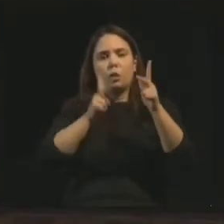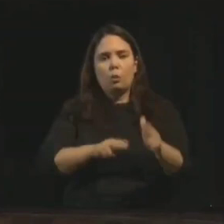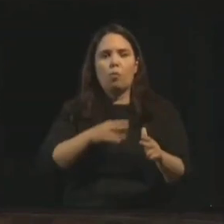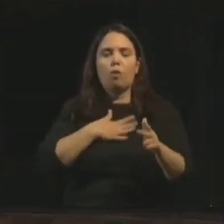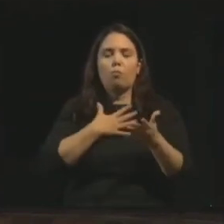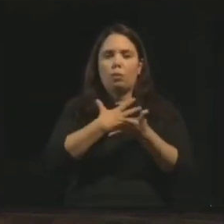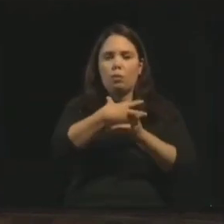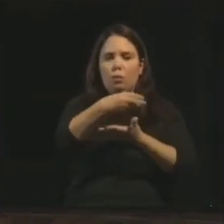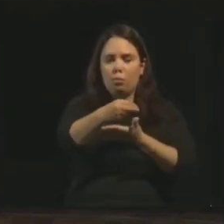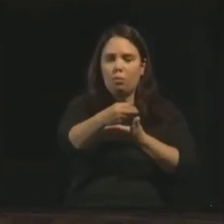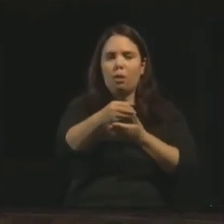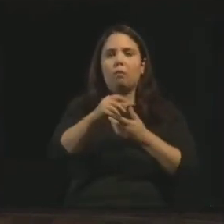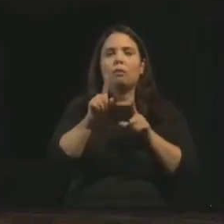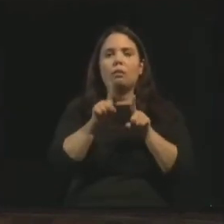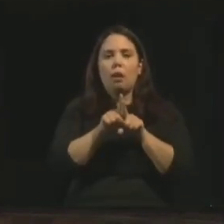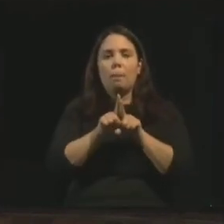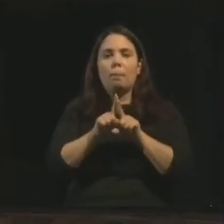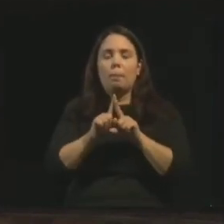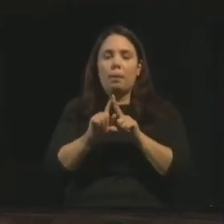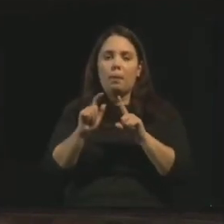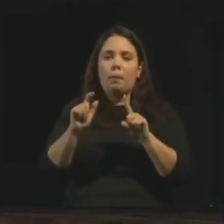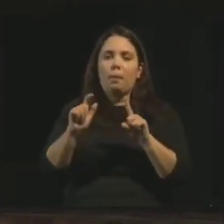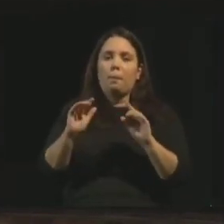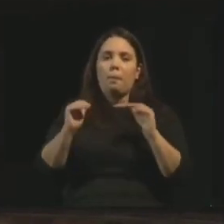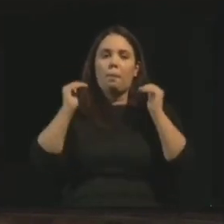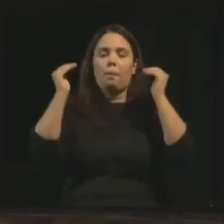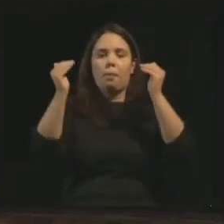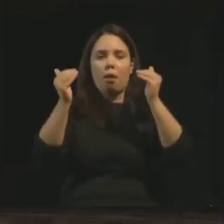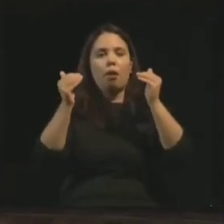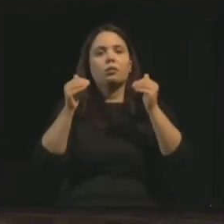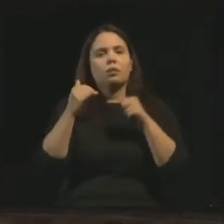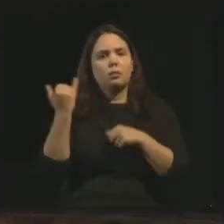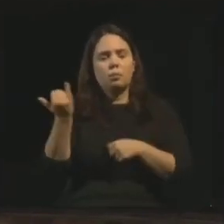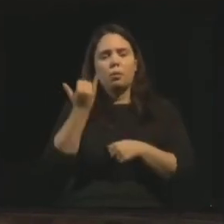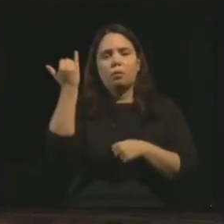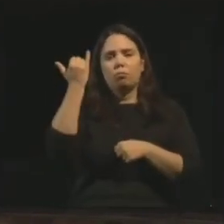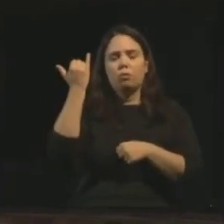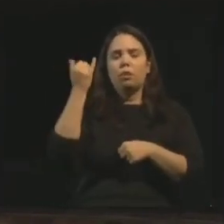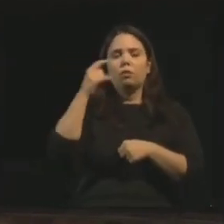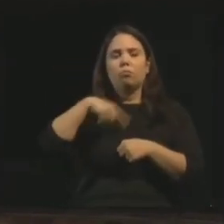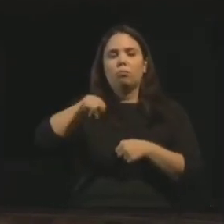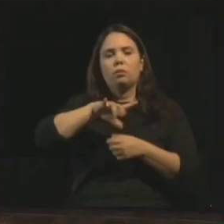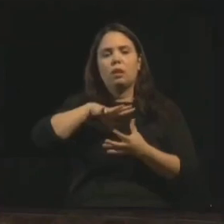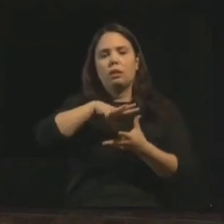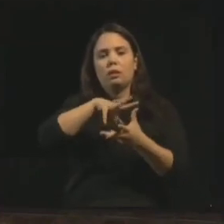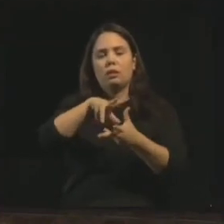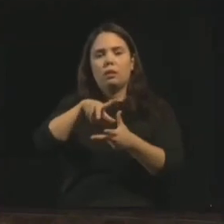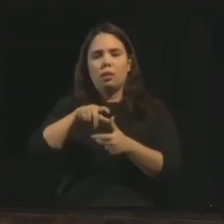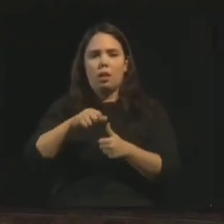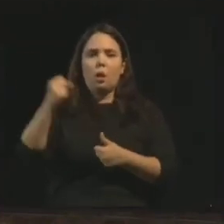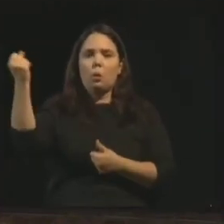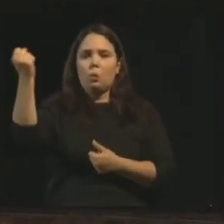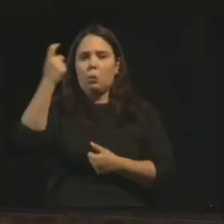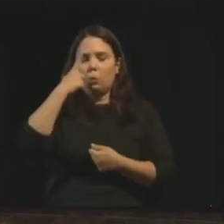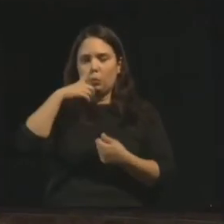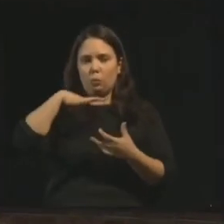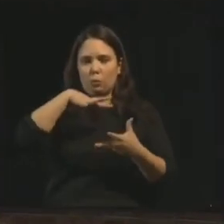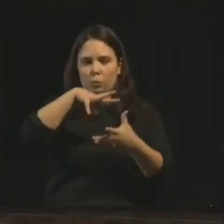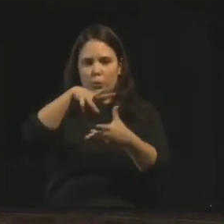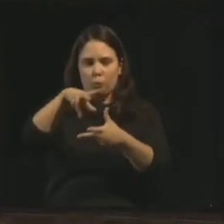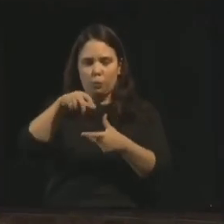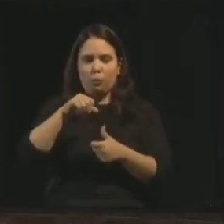maiores do que estas. Olha a importância das obras. Vós sois o sal da terra, a luz do mundo.